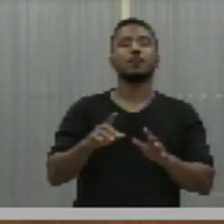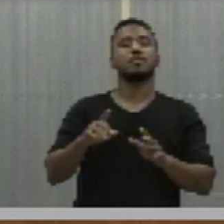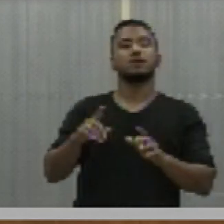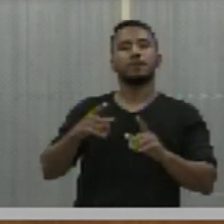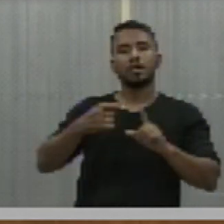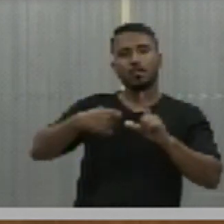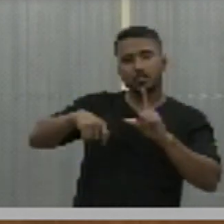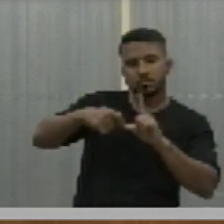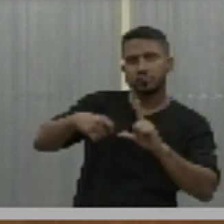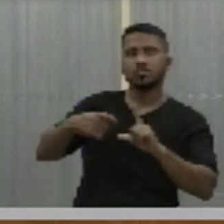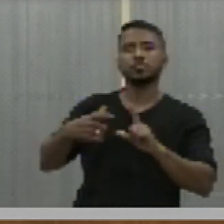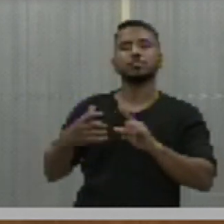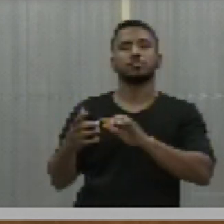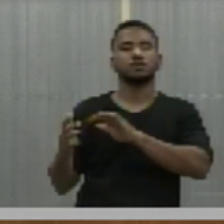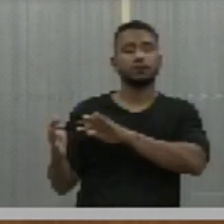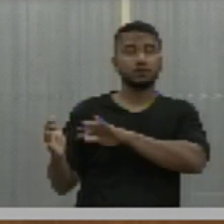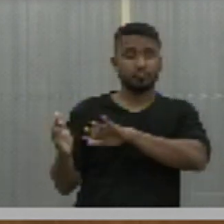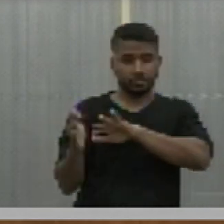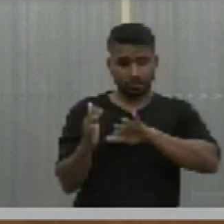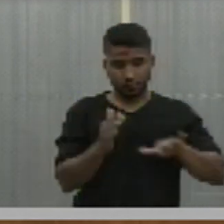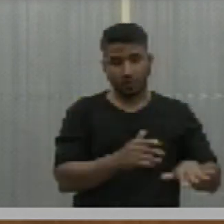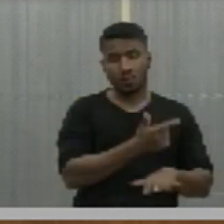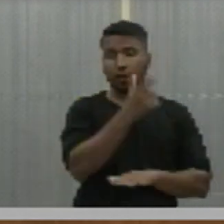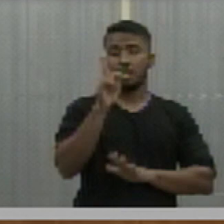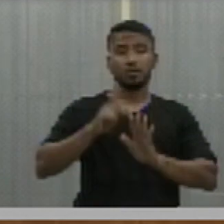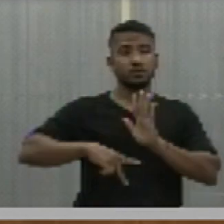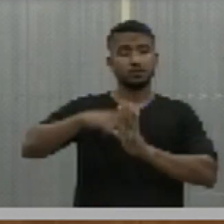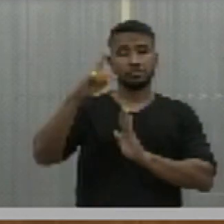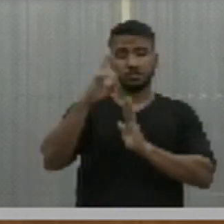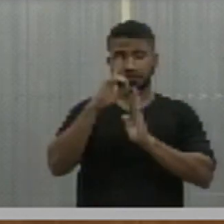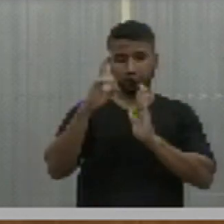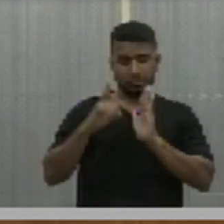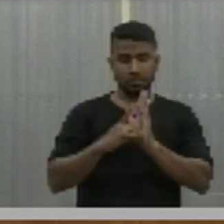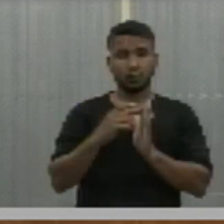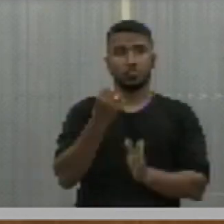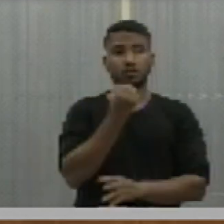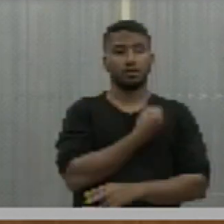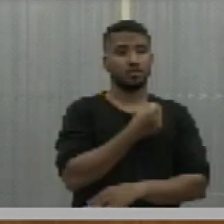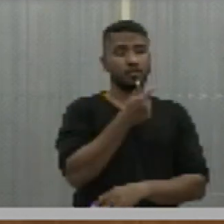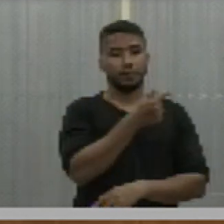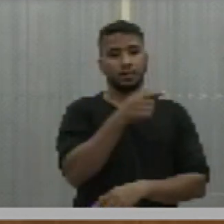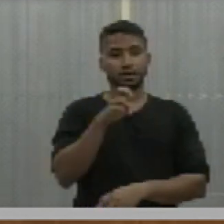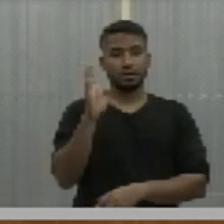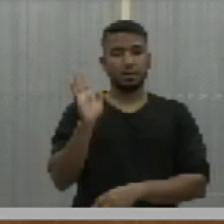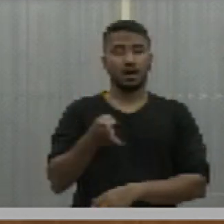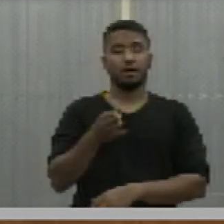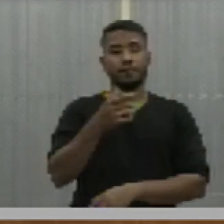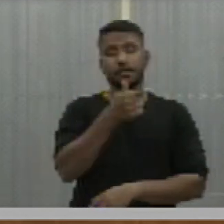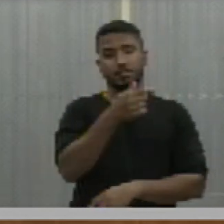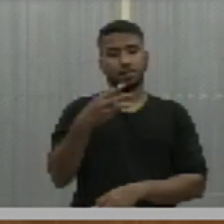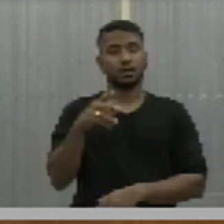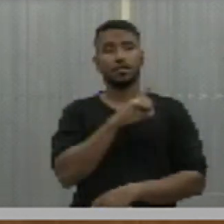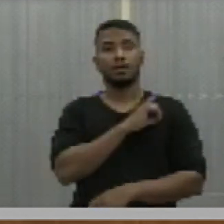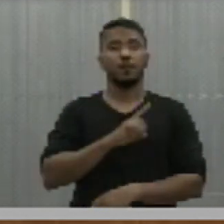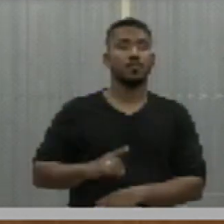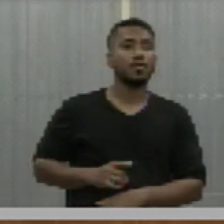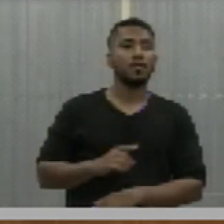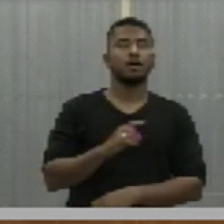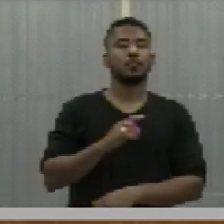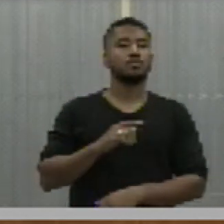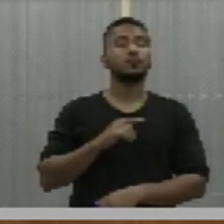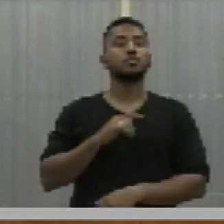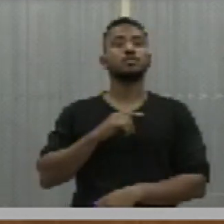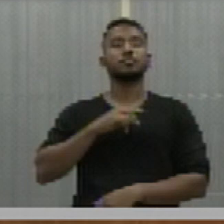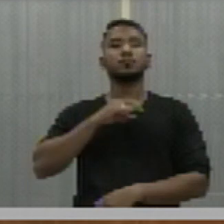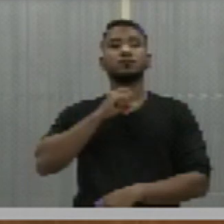e da outras providências. Um projeto de decreto legislativo de número 25.23, de autoria do senhor deputado Jorge Ano Neto, que dispõe